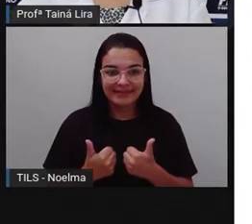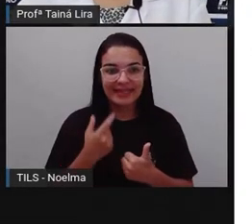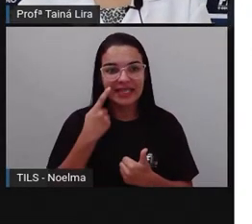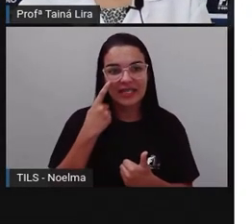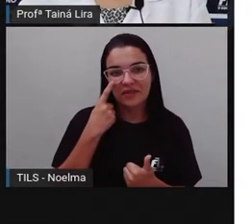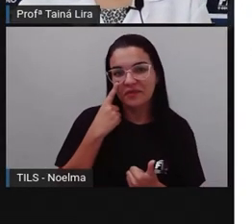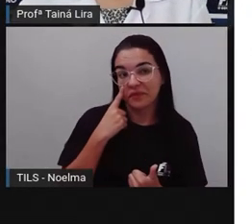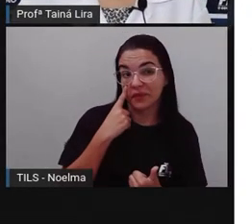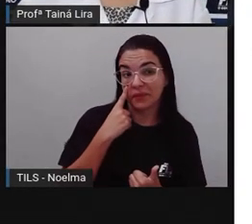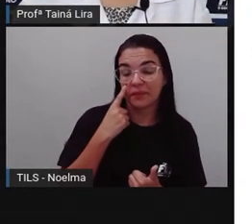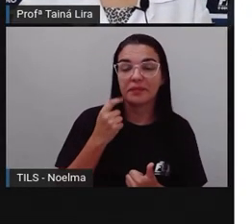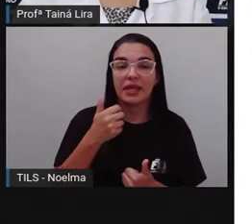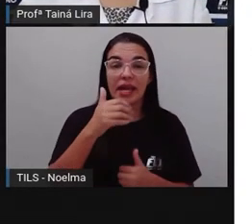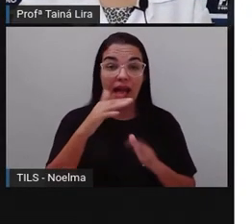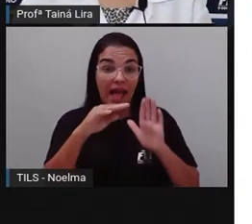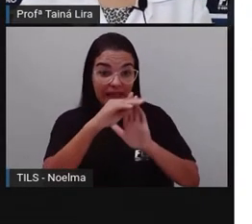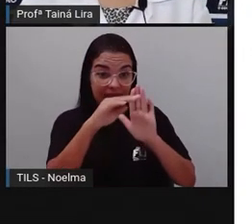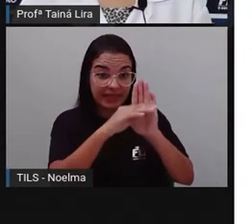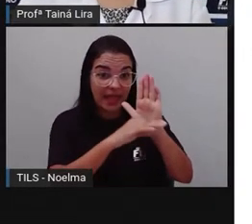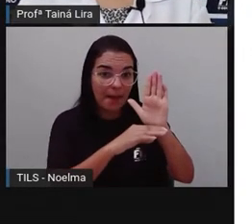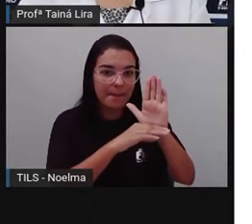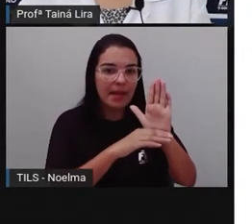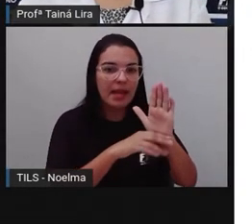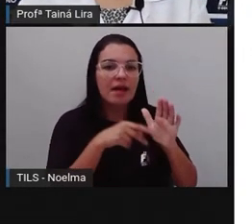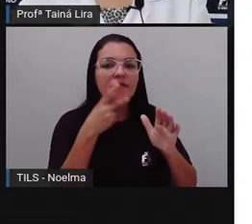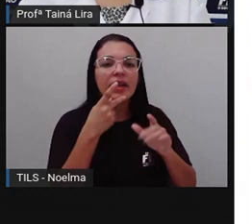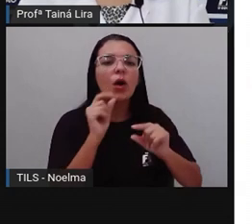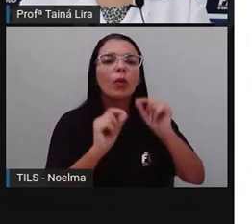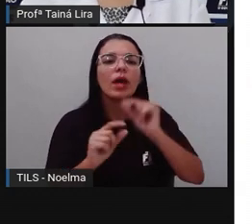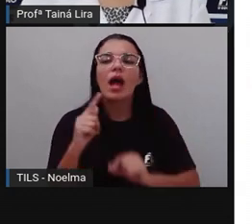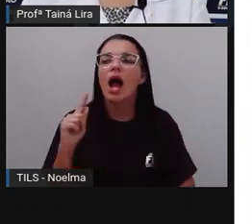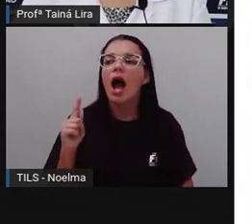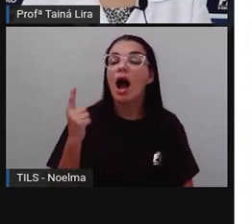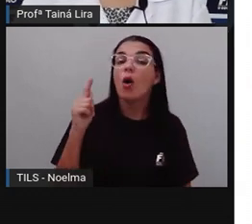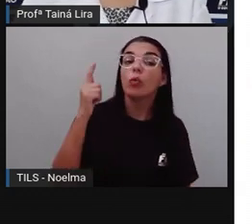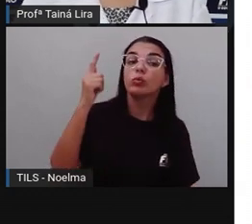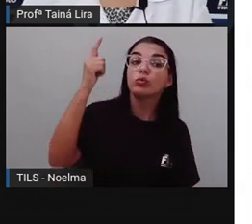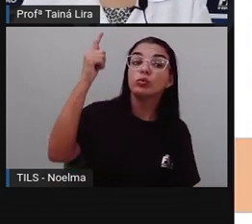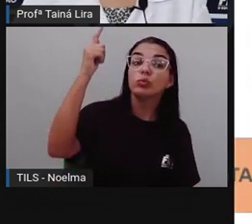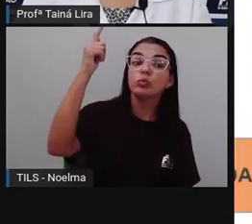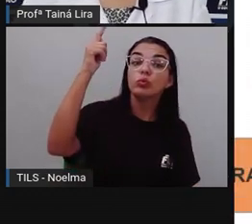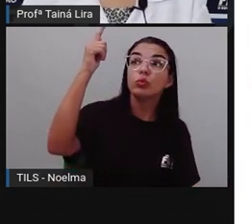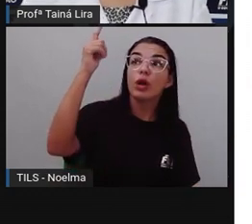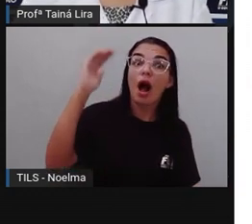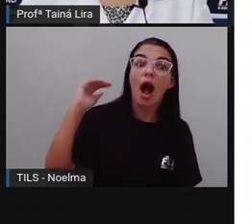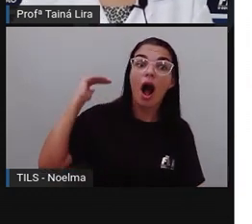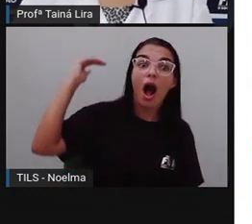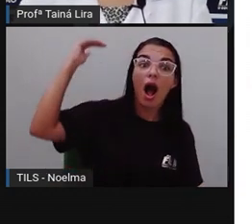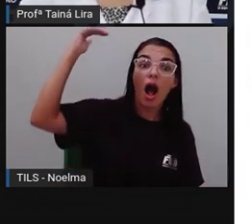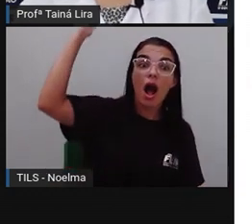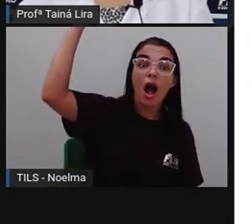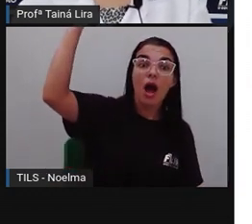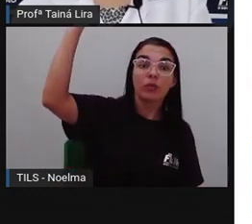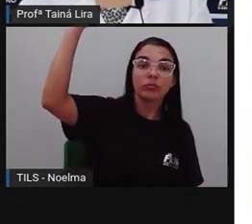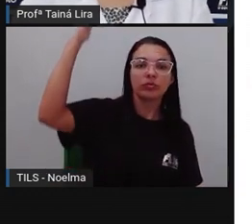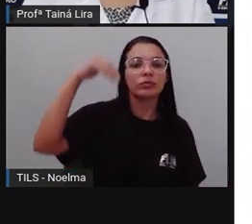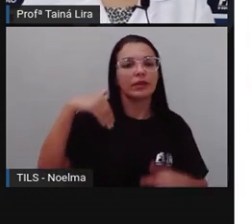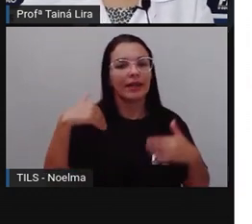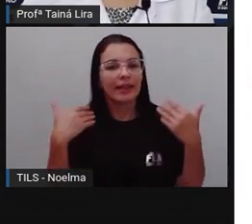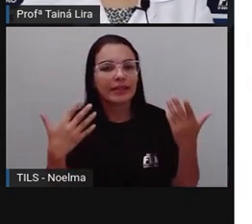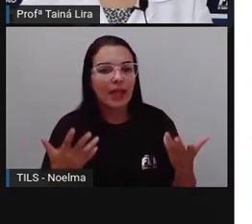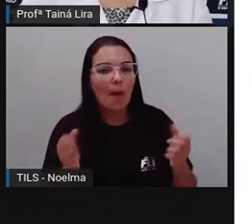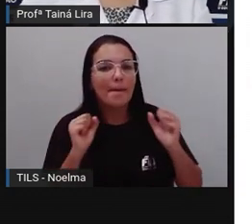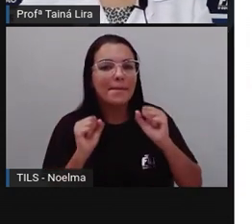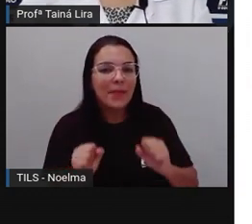Essa tabela está falando, né, Sobre a altura dessas plantas, Então, olha só, Nós poderíamos colocar aí o